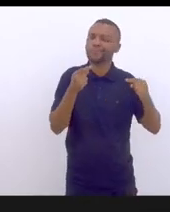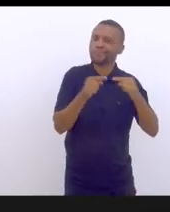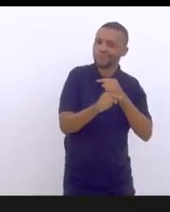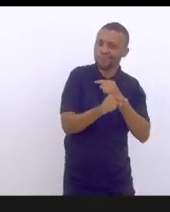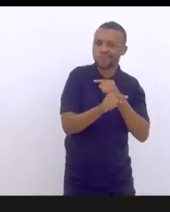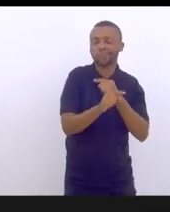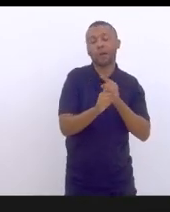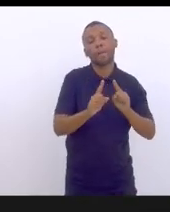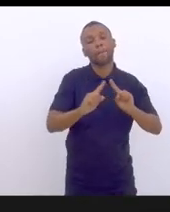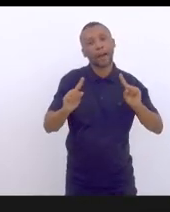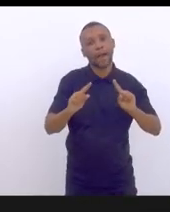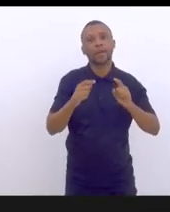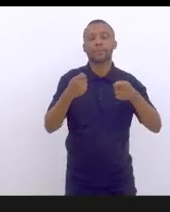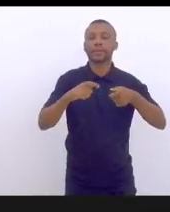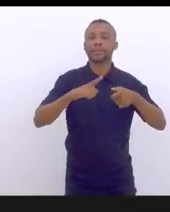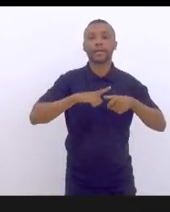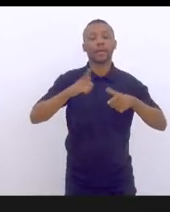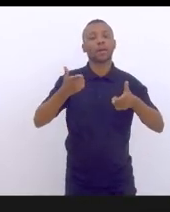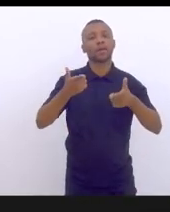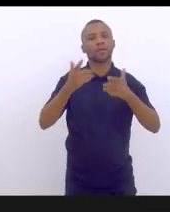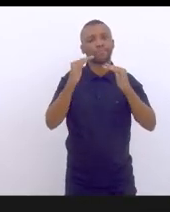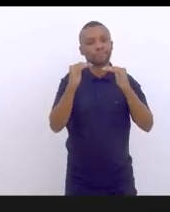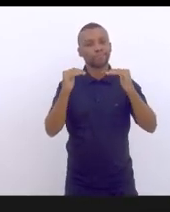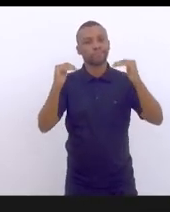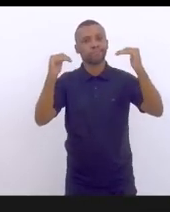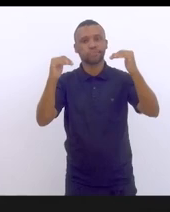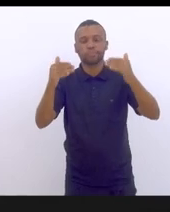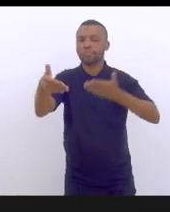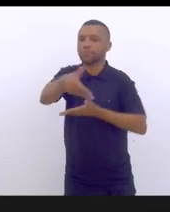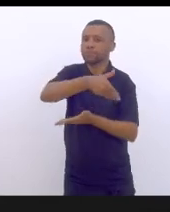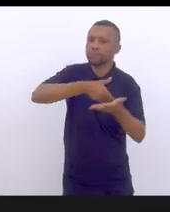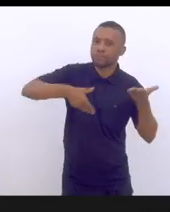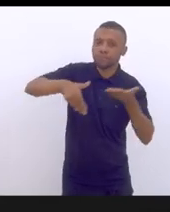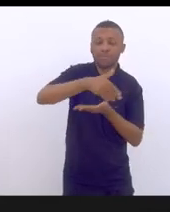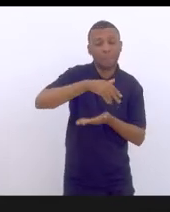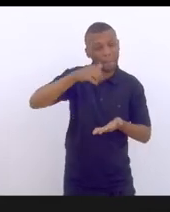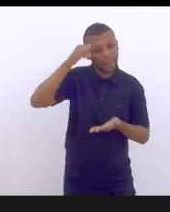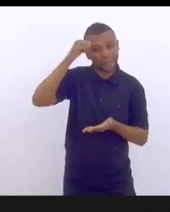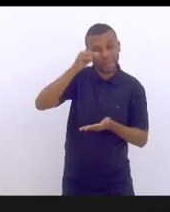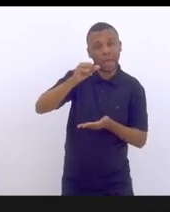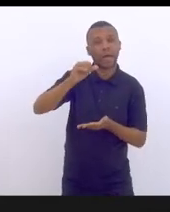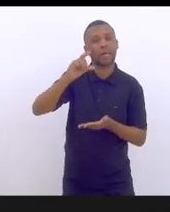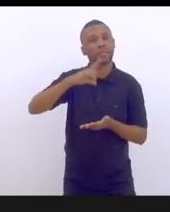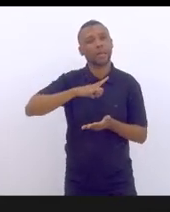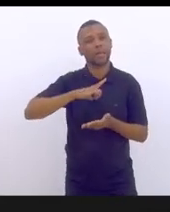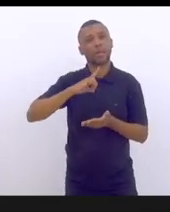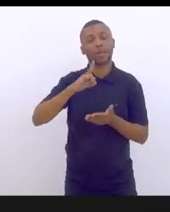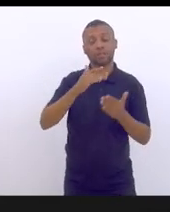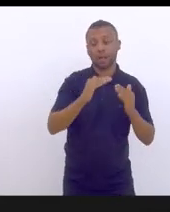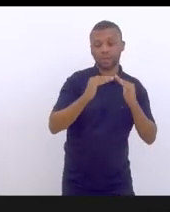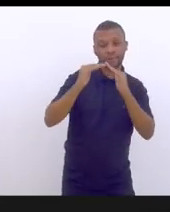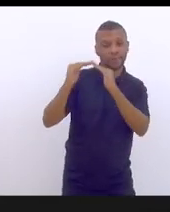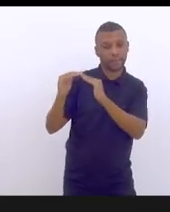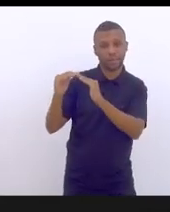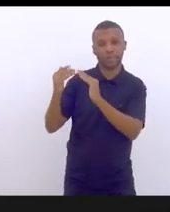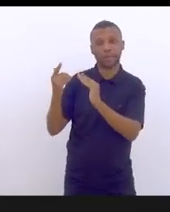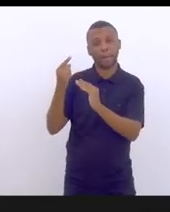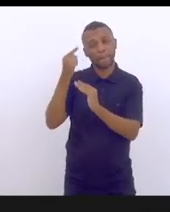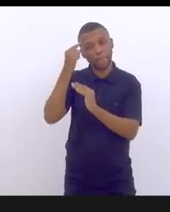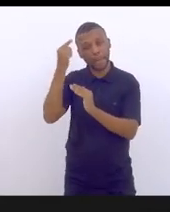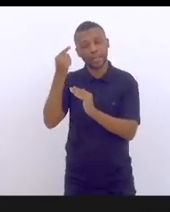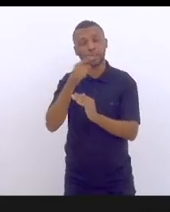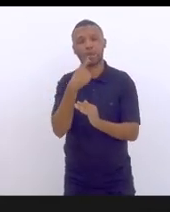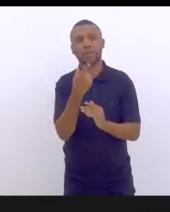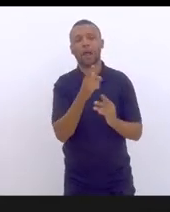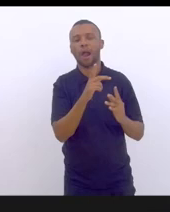mas tem que ter um domínio próprio para não levar isso às consequências dos nossos vizinhos que pensam que a gente está se